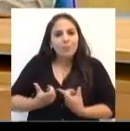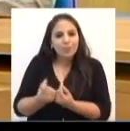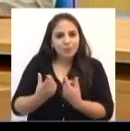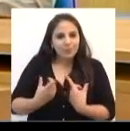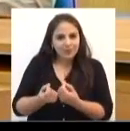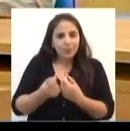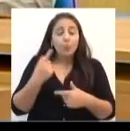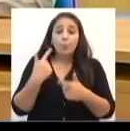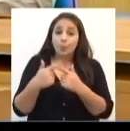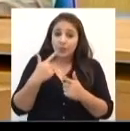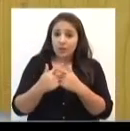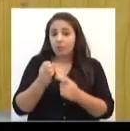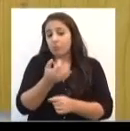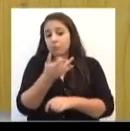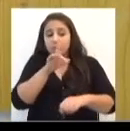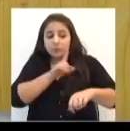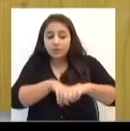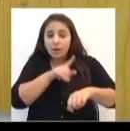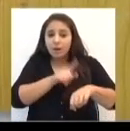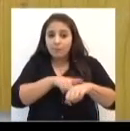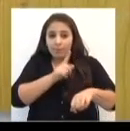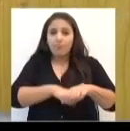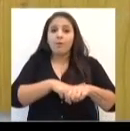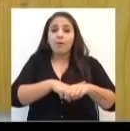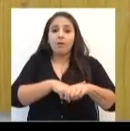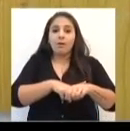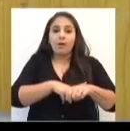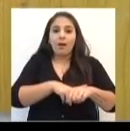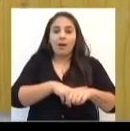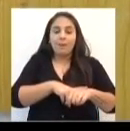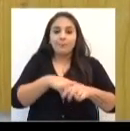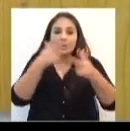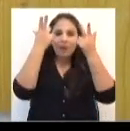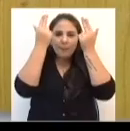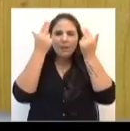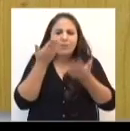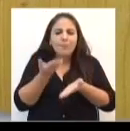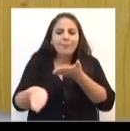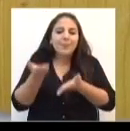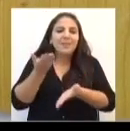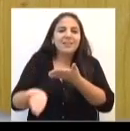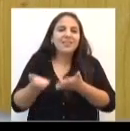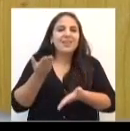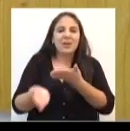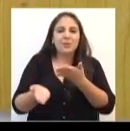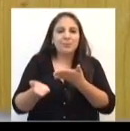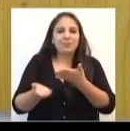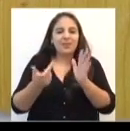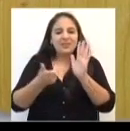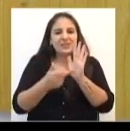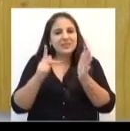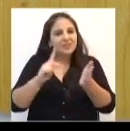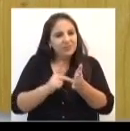com o tempo, a Páscoa perdeu o significado verdadeiro quando